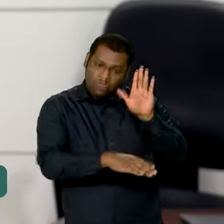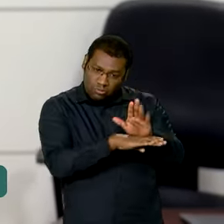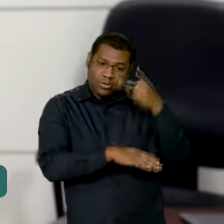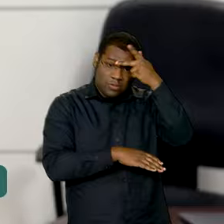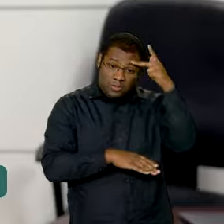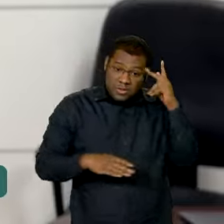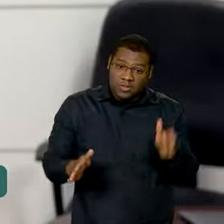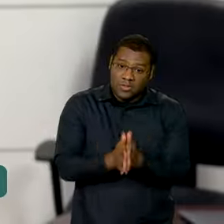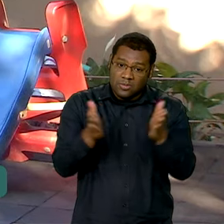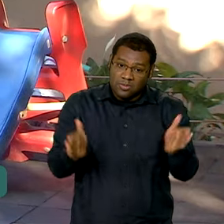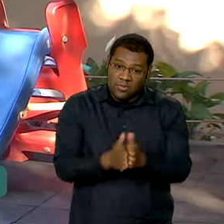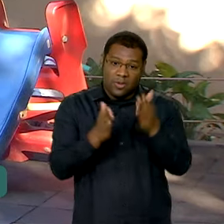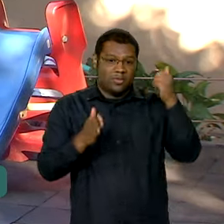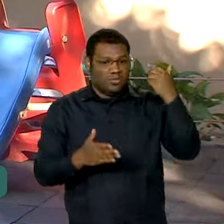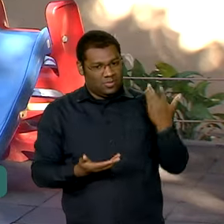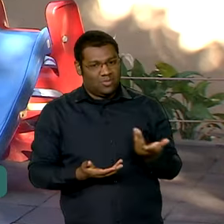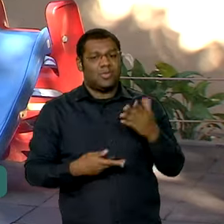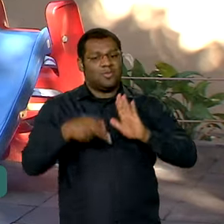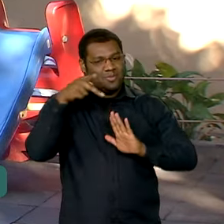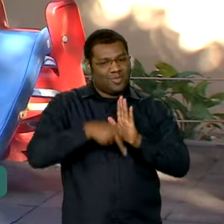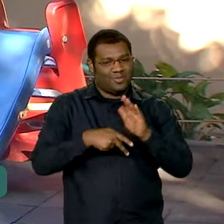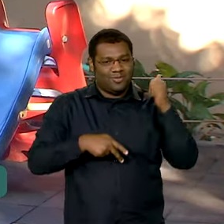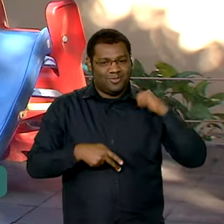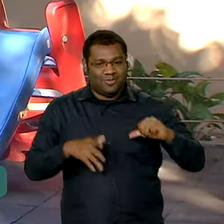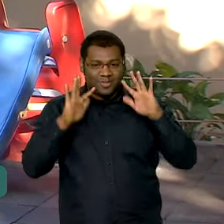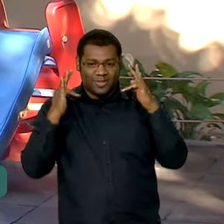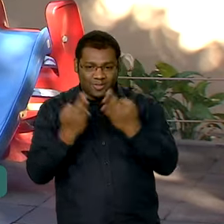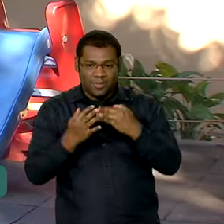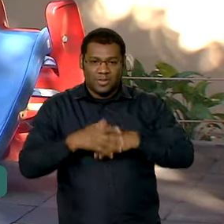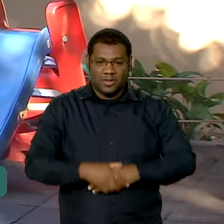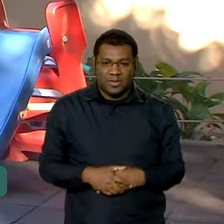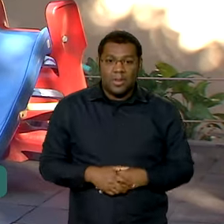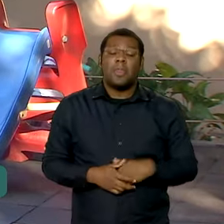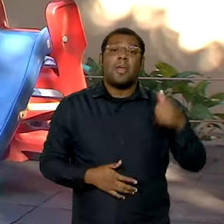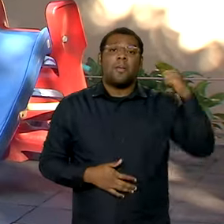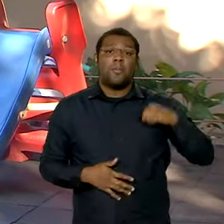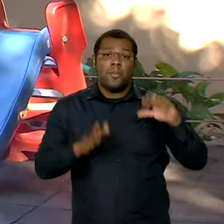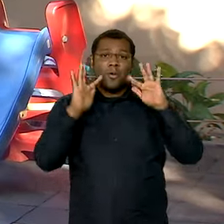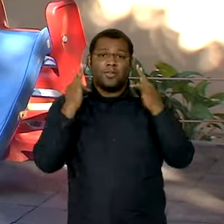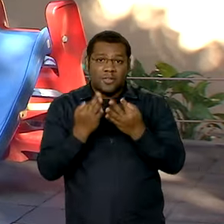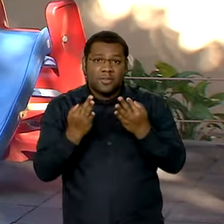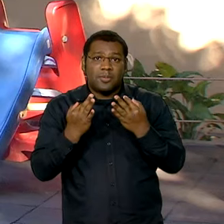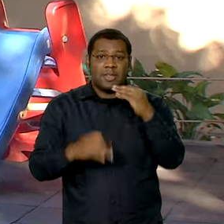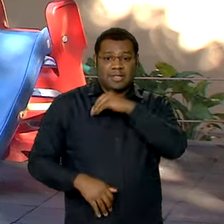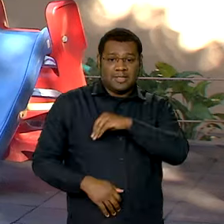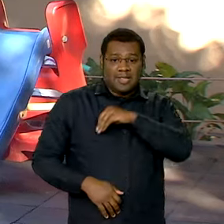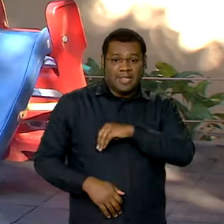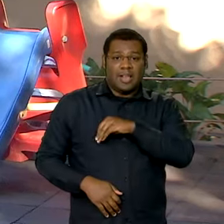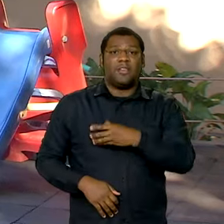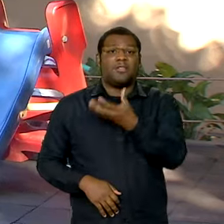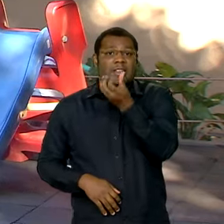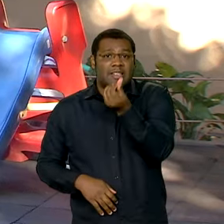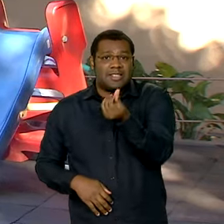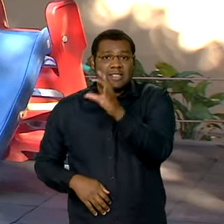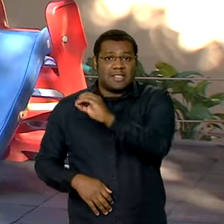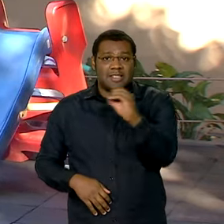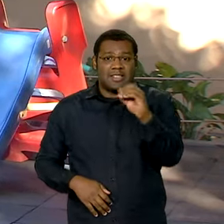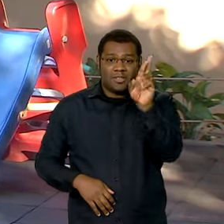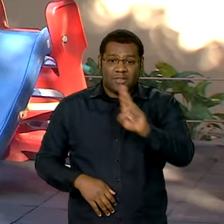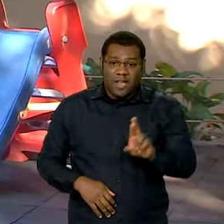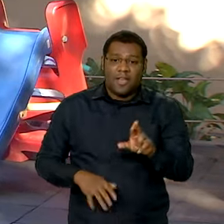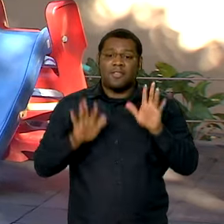pelo Bolsa Família. Em média, o Bolsa Família paga 683 reais por mês a cada família